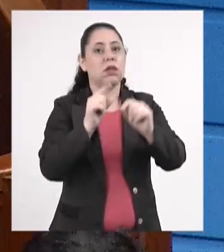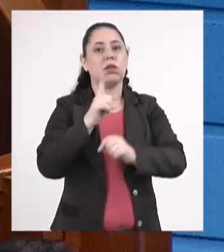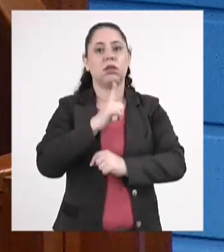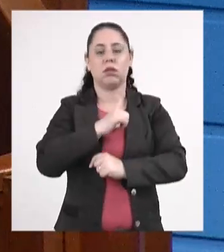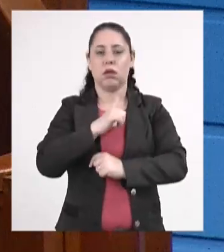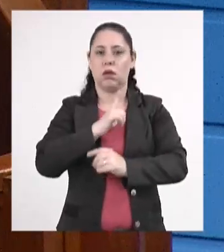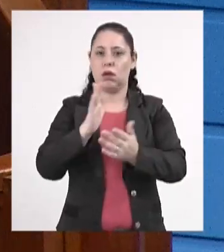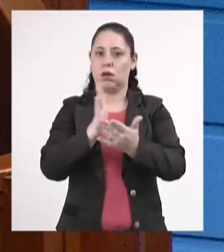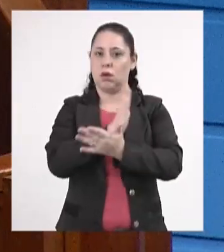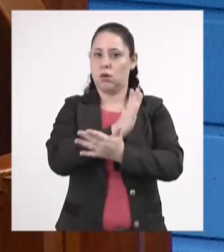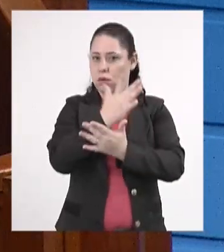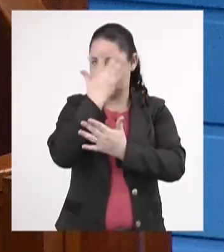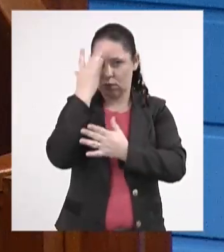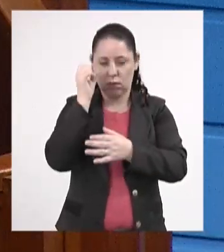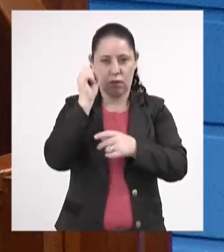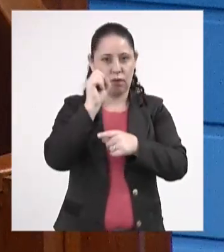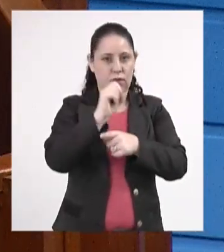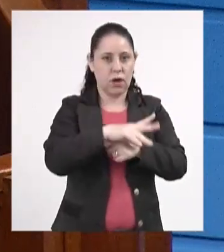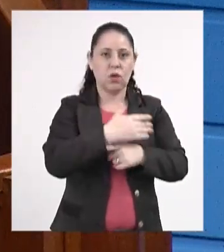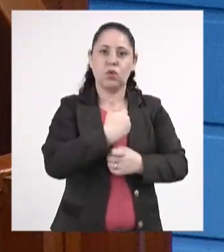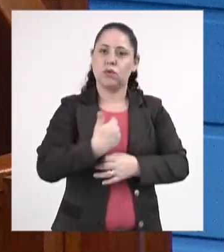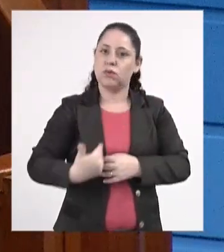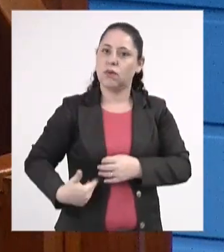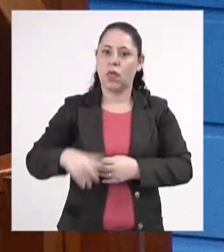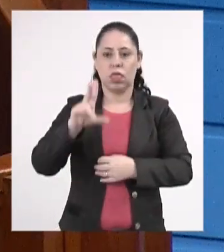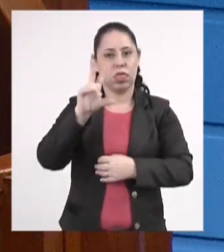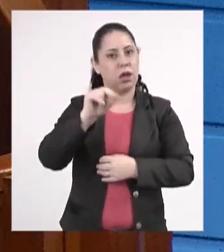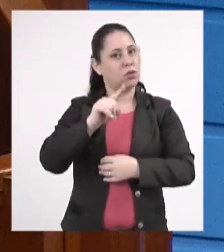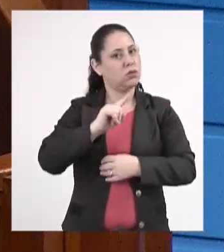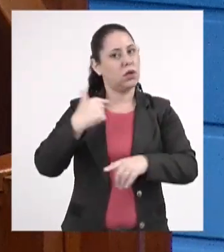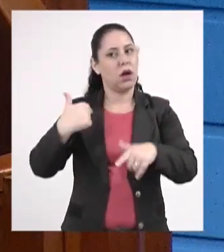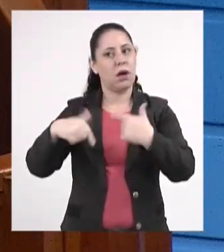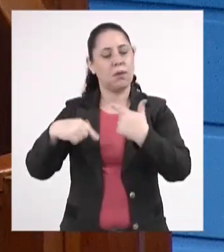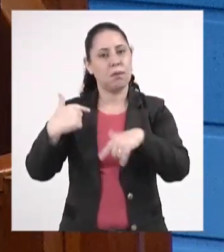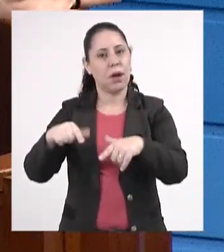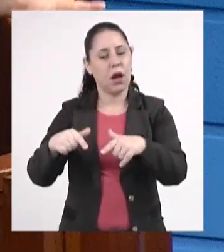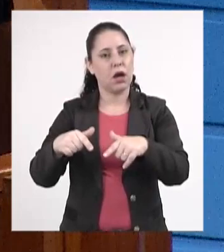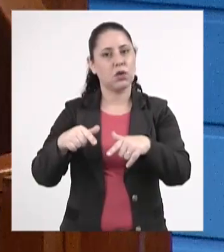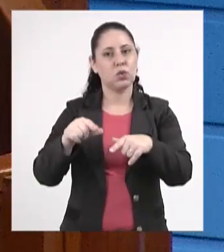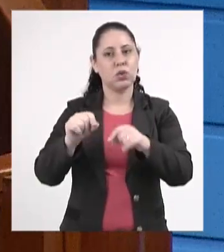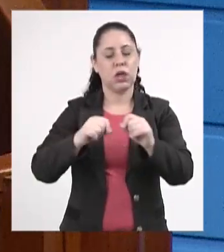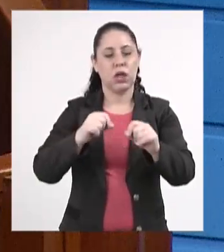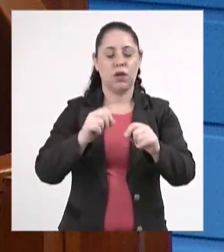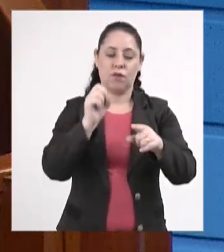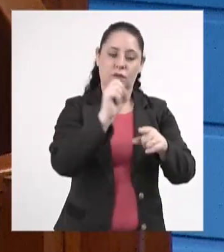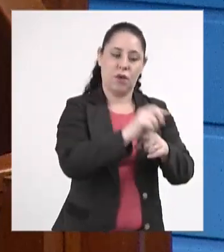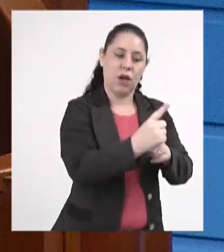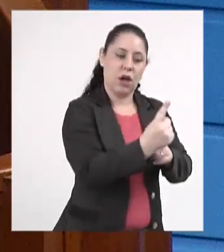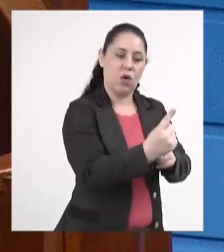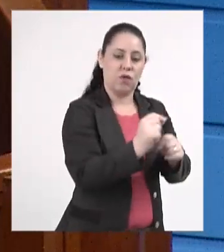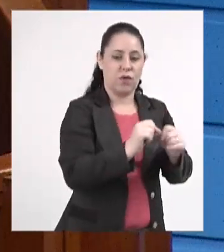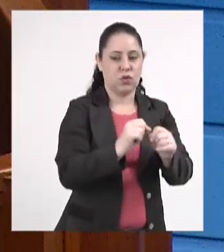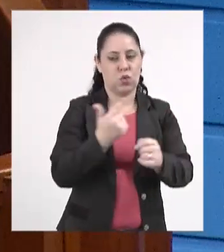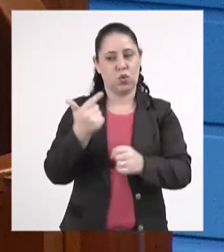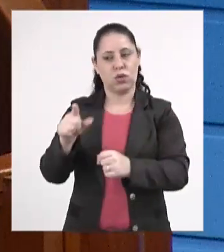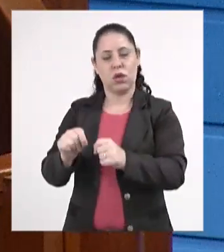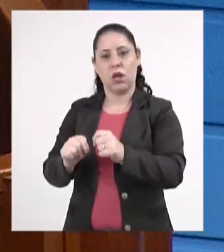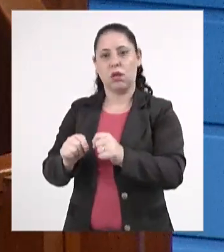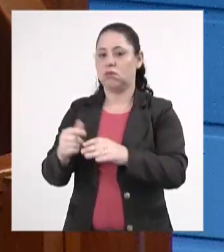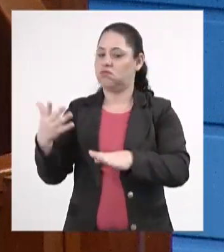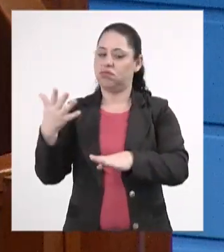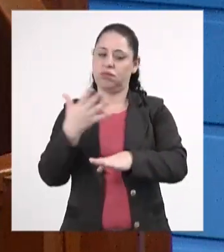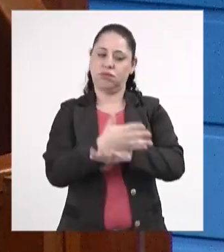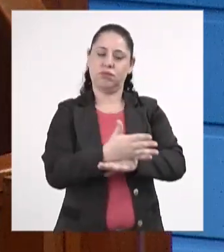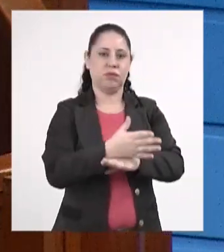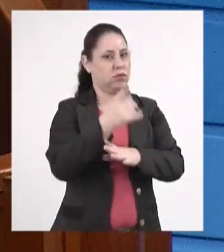algum contratado no governo que não trabalhe, que está em desvio de função, que é um funcionário fantasma,